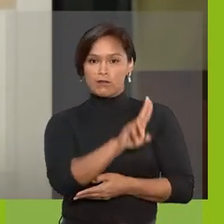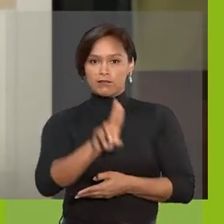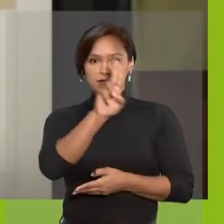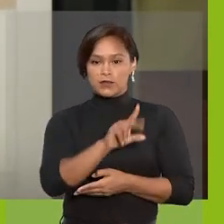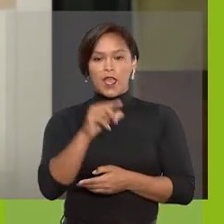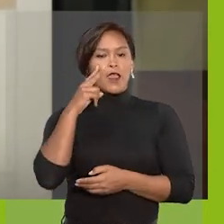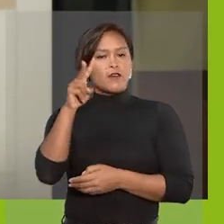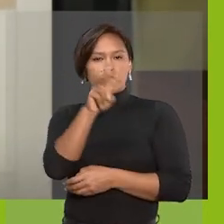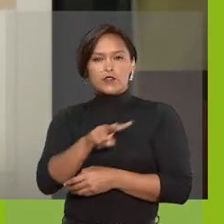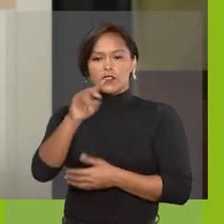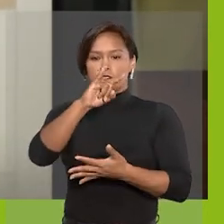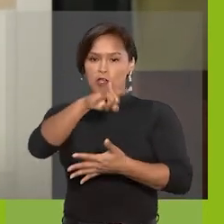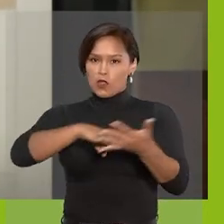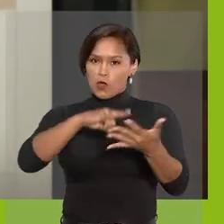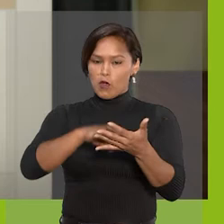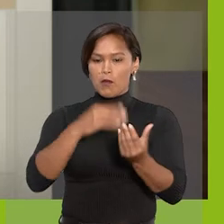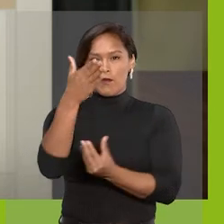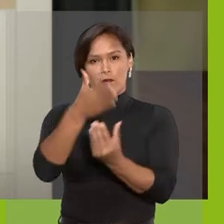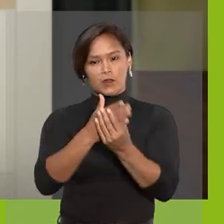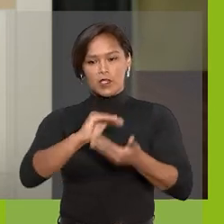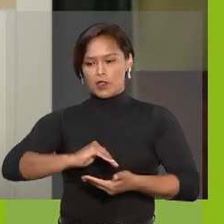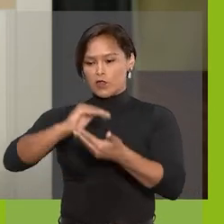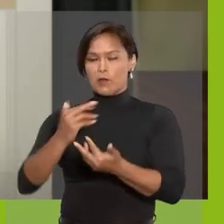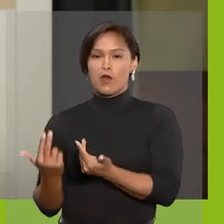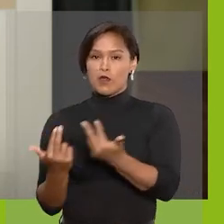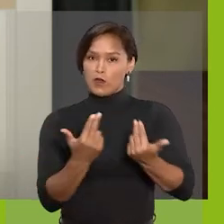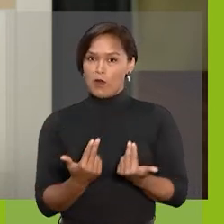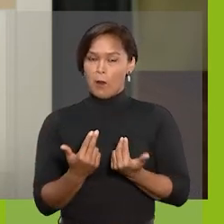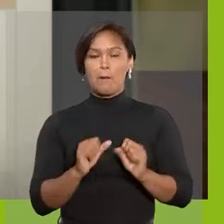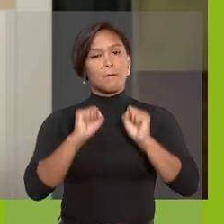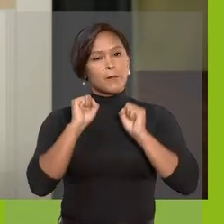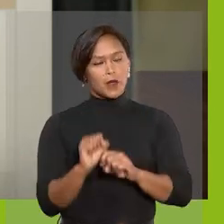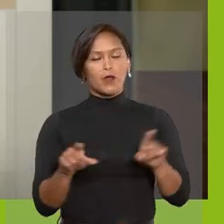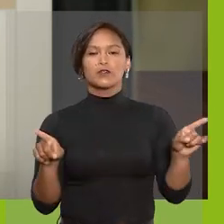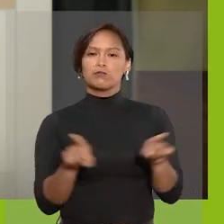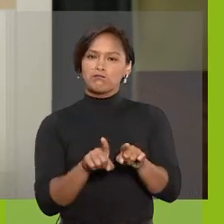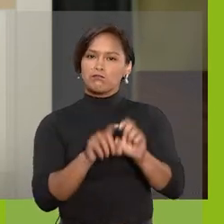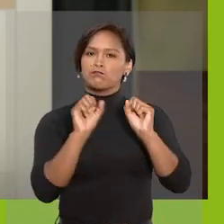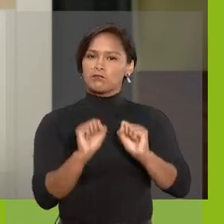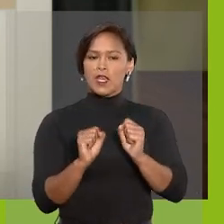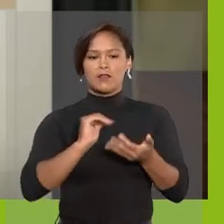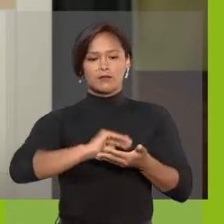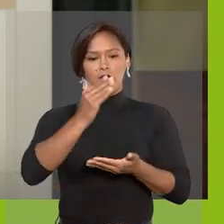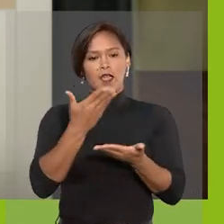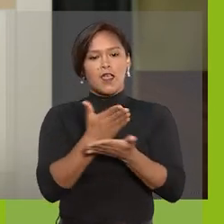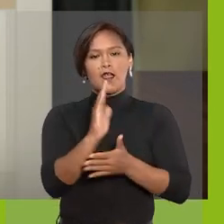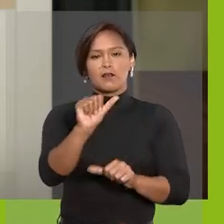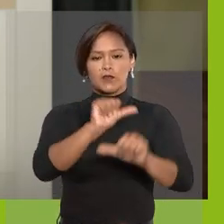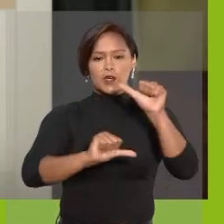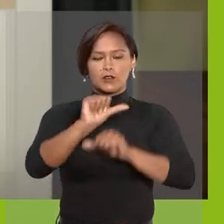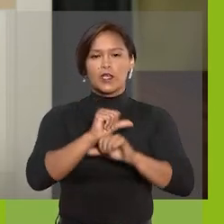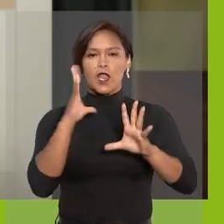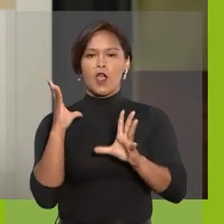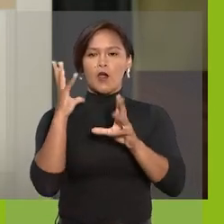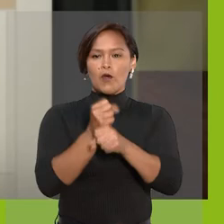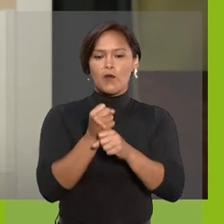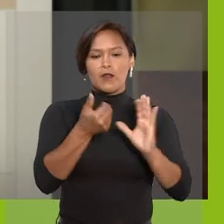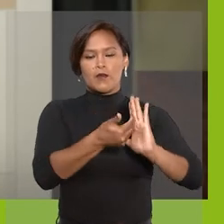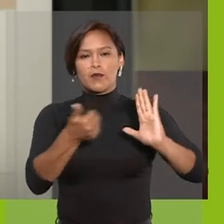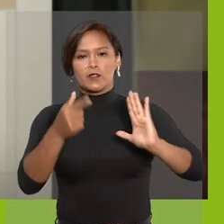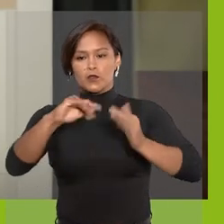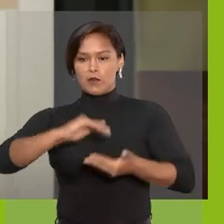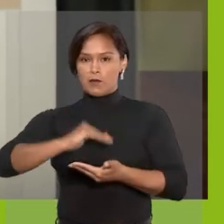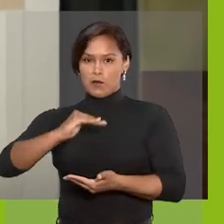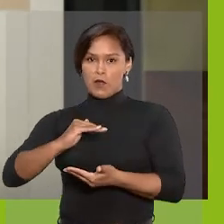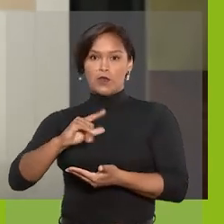e visualizar documentos ou processos do bloco. Você pode ainda disponibilizar, alterar, concluir ou excluir o